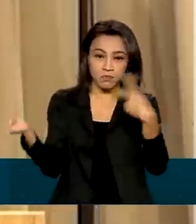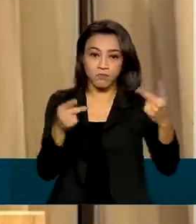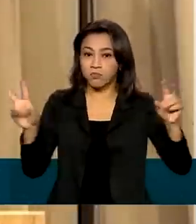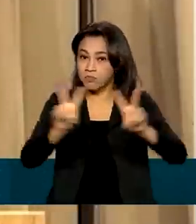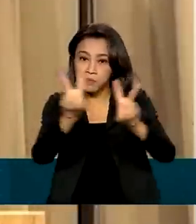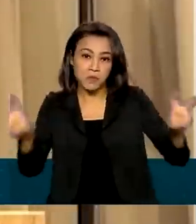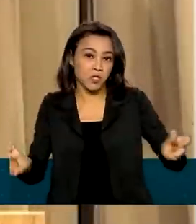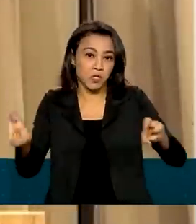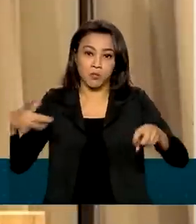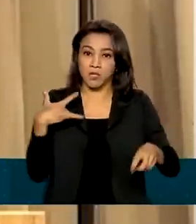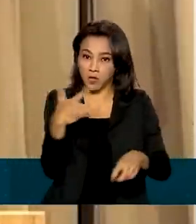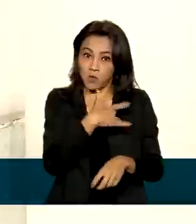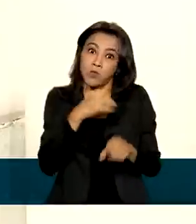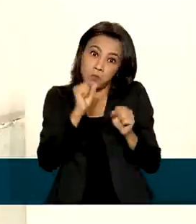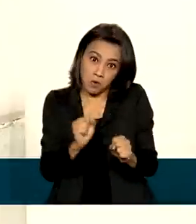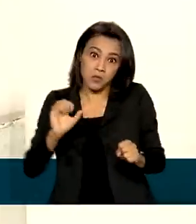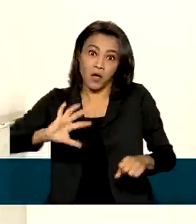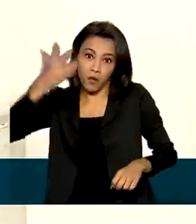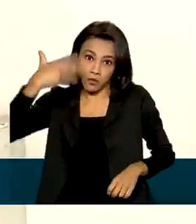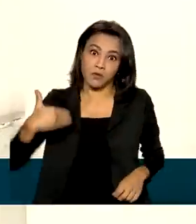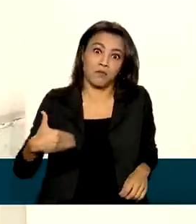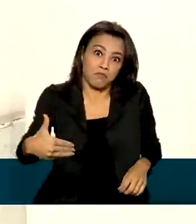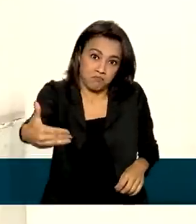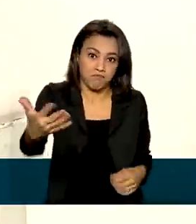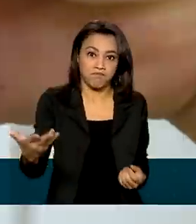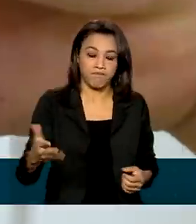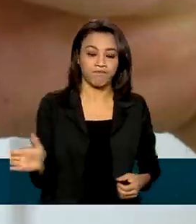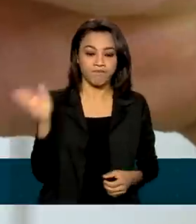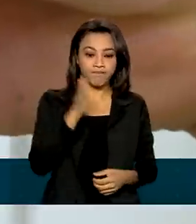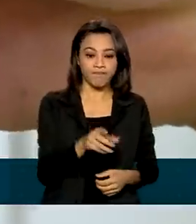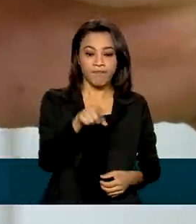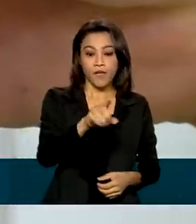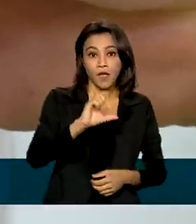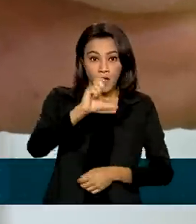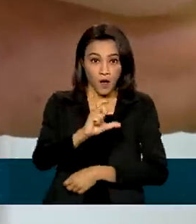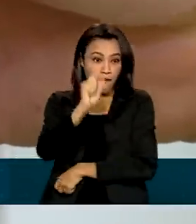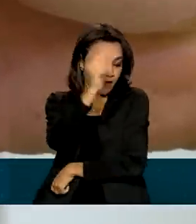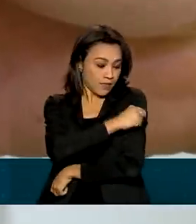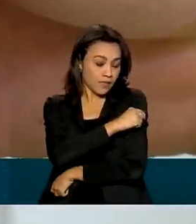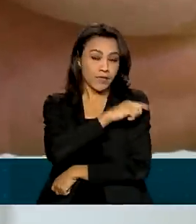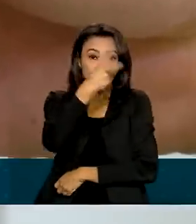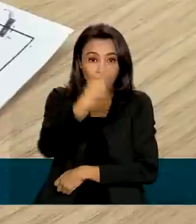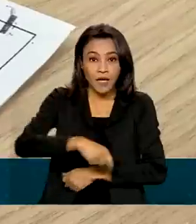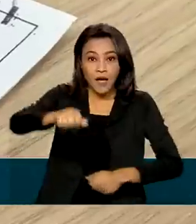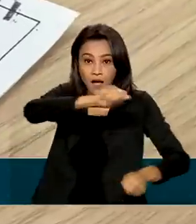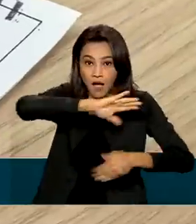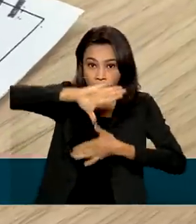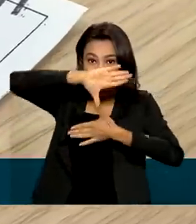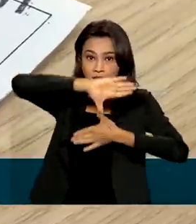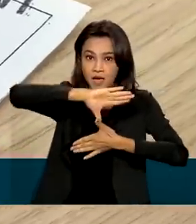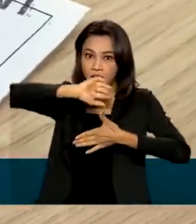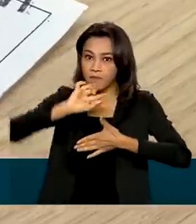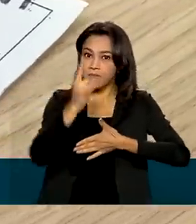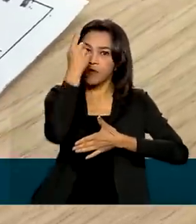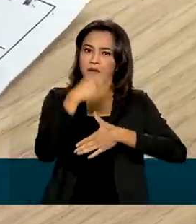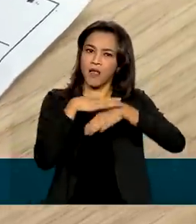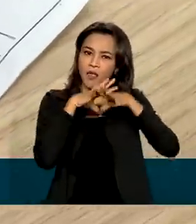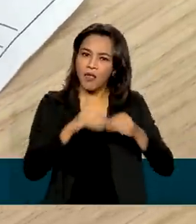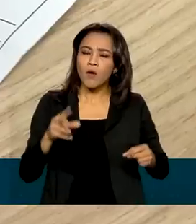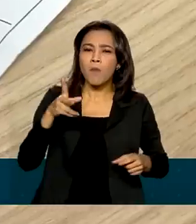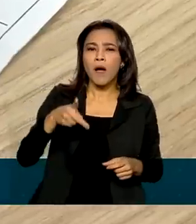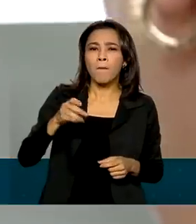em um futuro próximo. Com as vacinas, a região das Américas foi a primeira a eliminar doenças como a